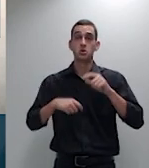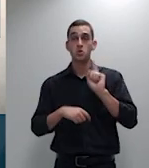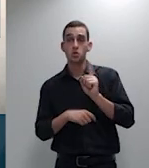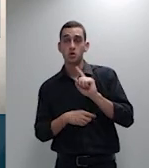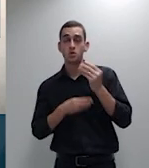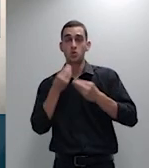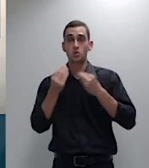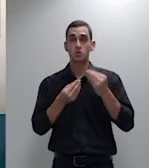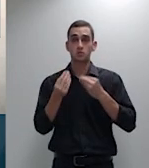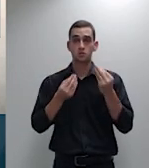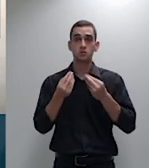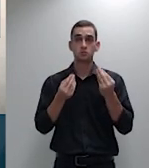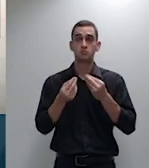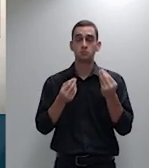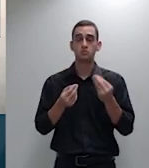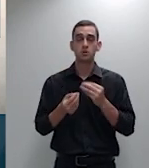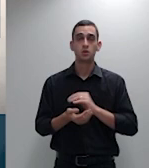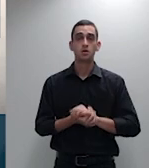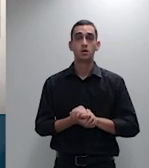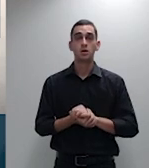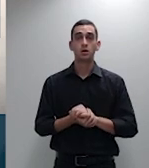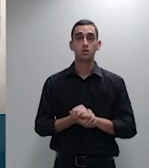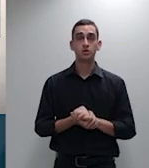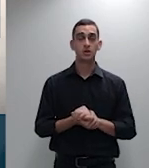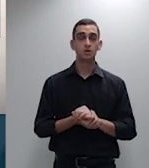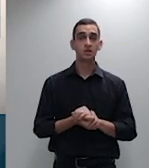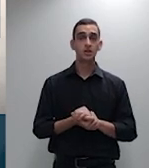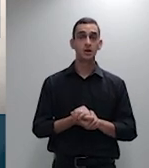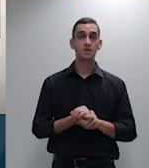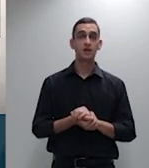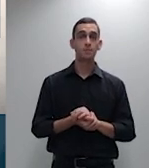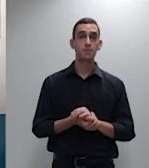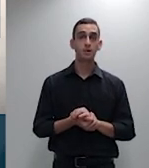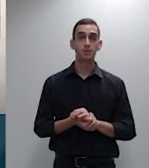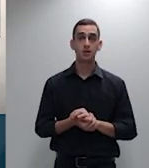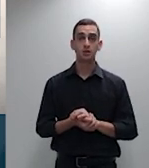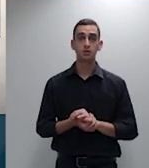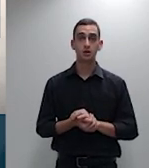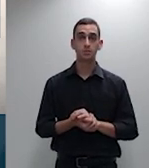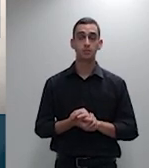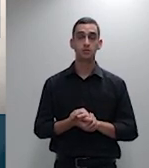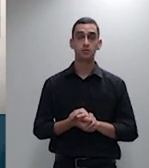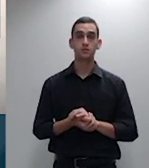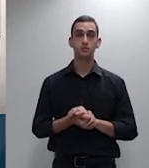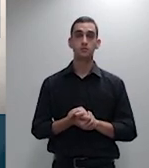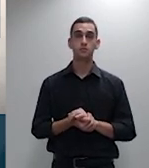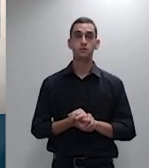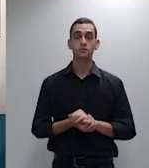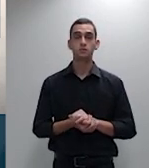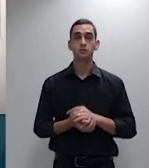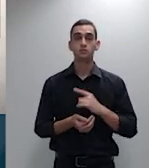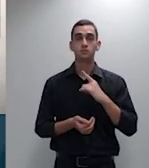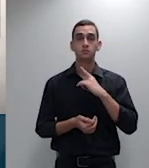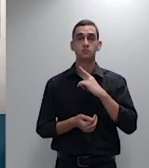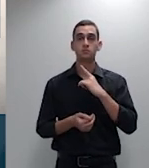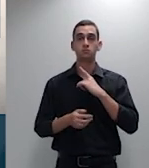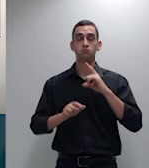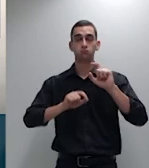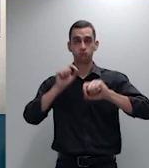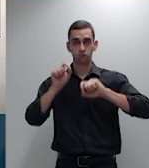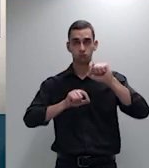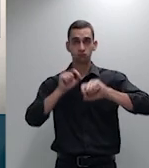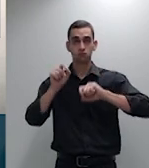perícia grato fronteco provar provar já se sabe que é pelos meios que são admitidos